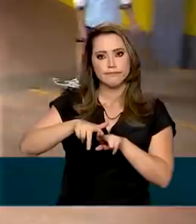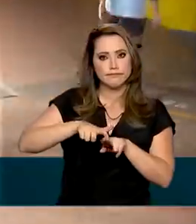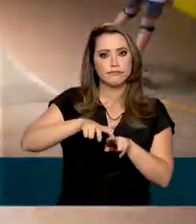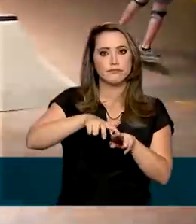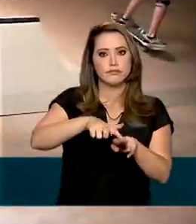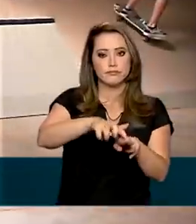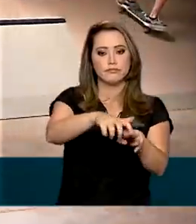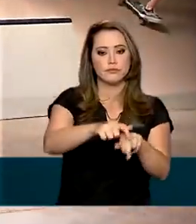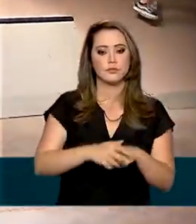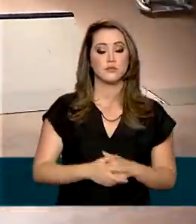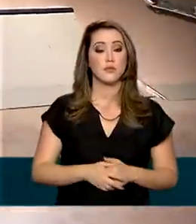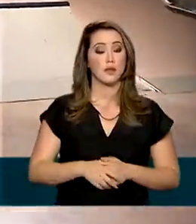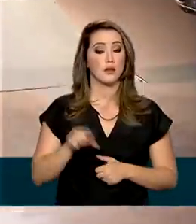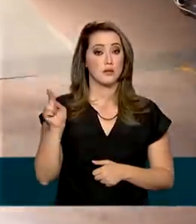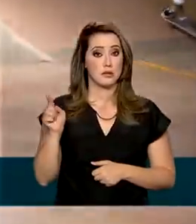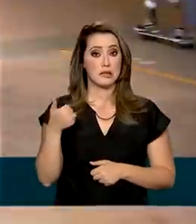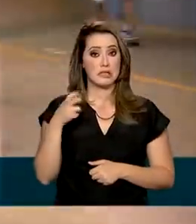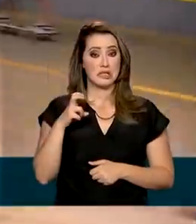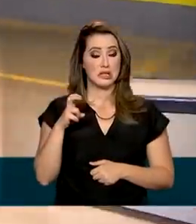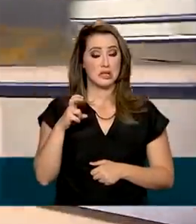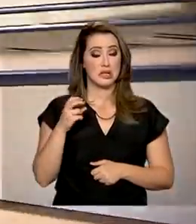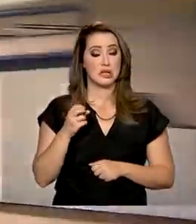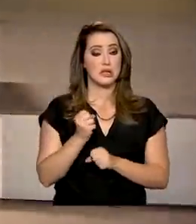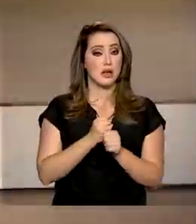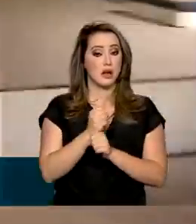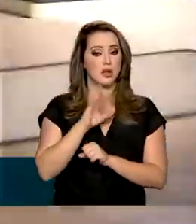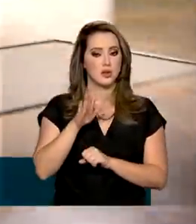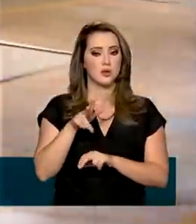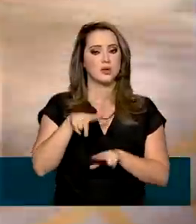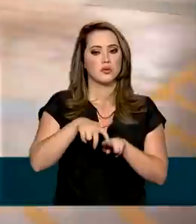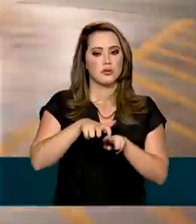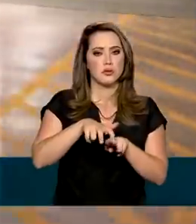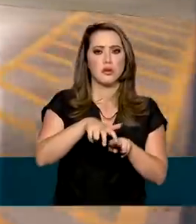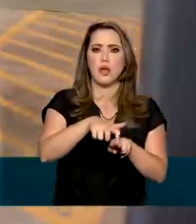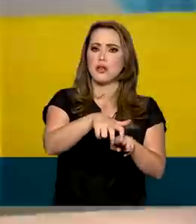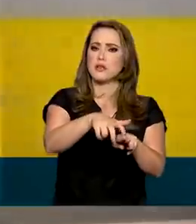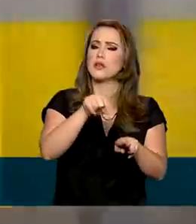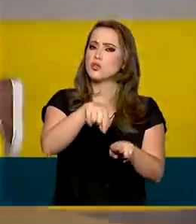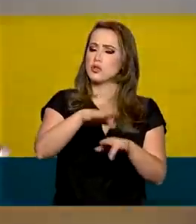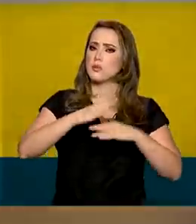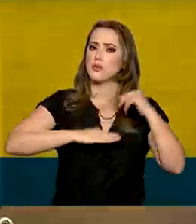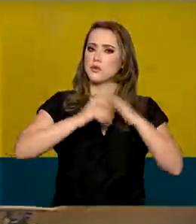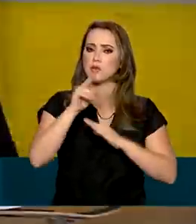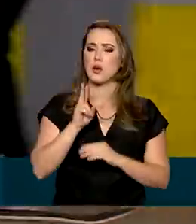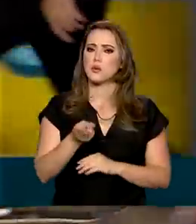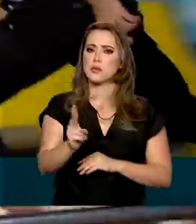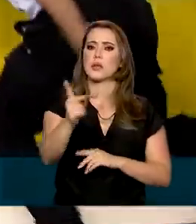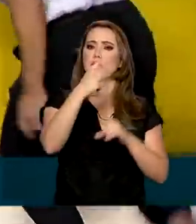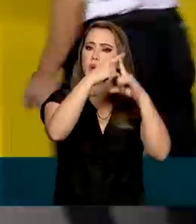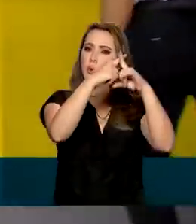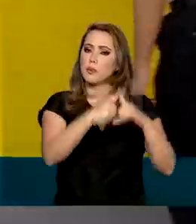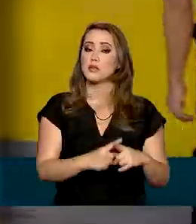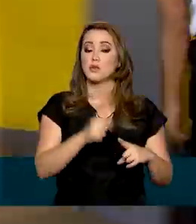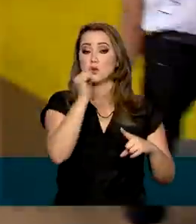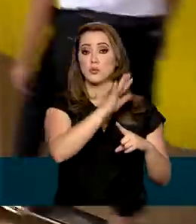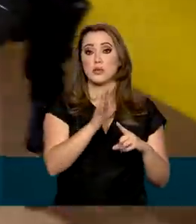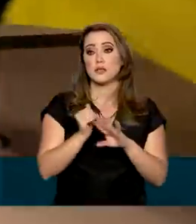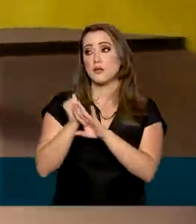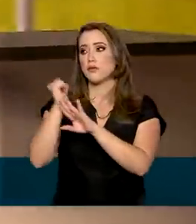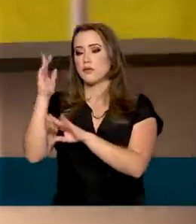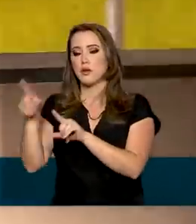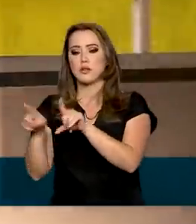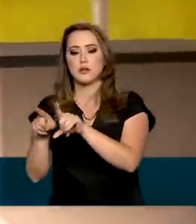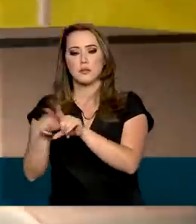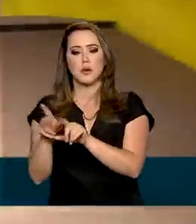Há 15 anos, André é skatista profissional. Como todo atleta, ele vive em competições dentro e fora do país, em